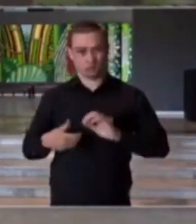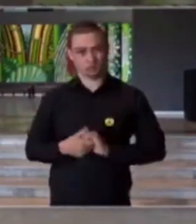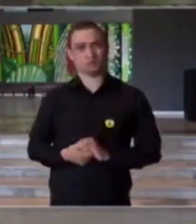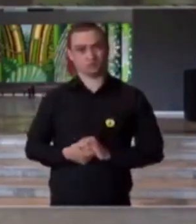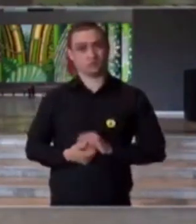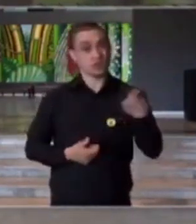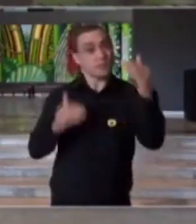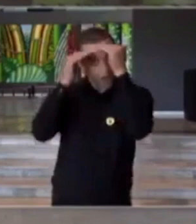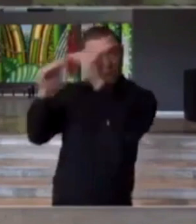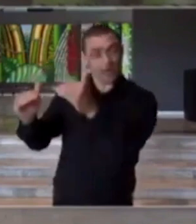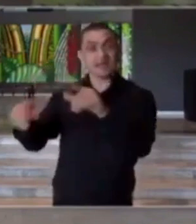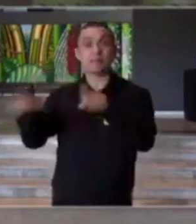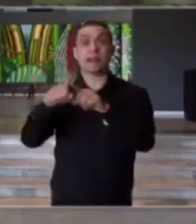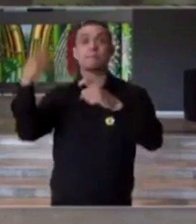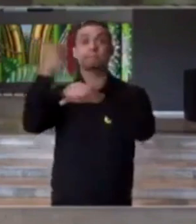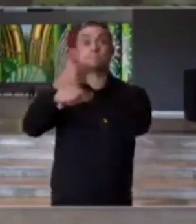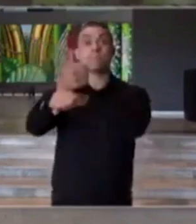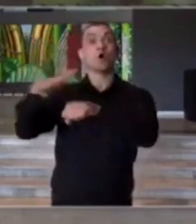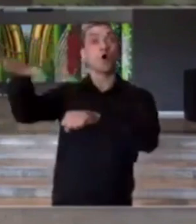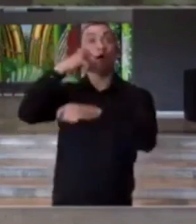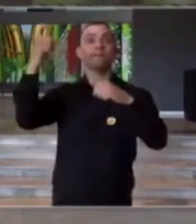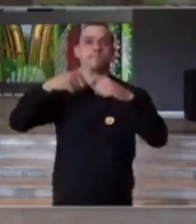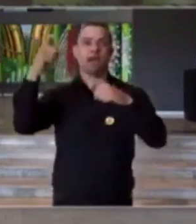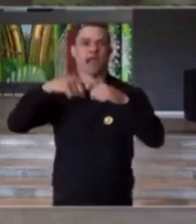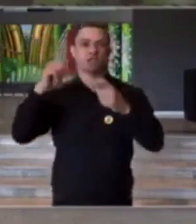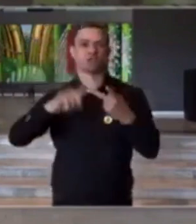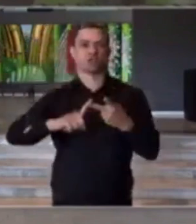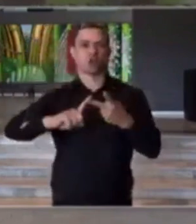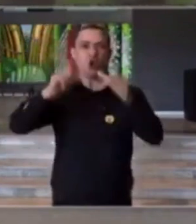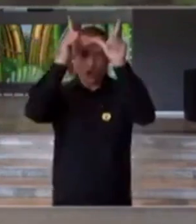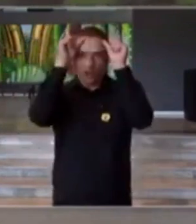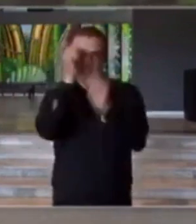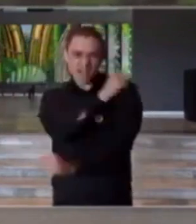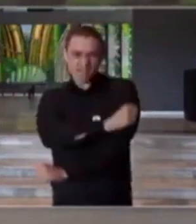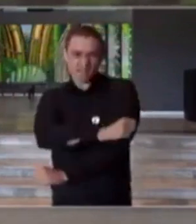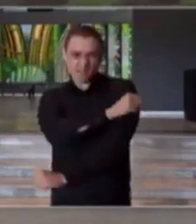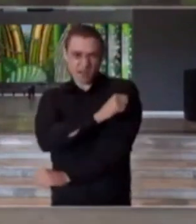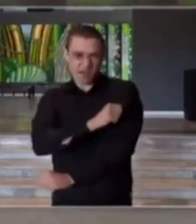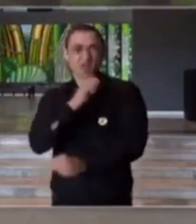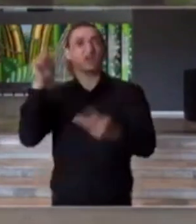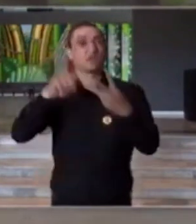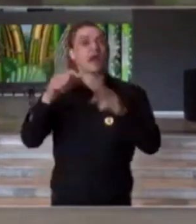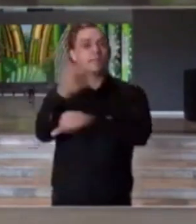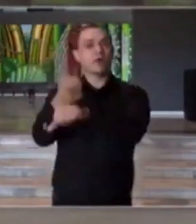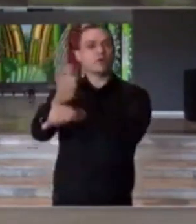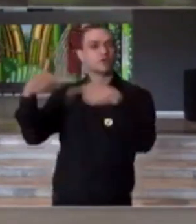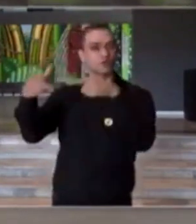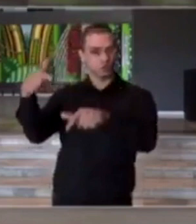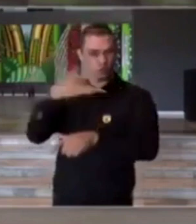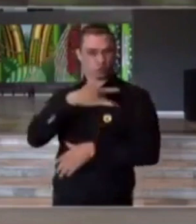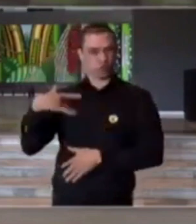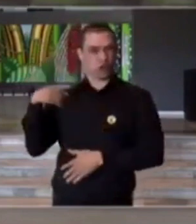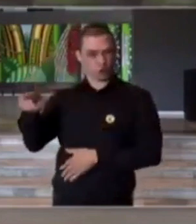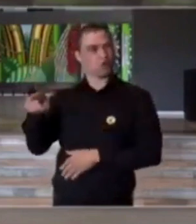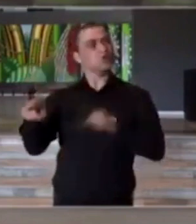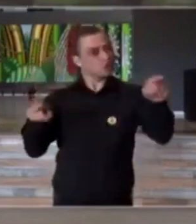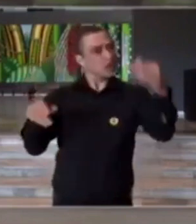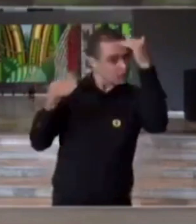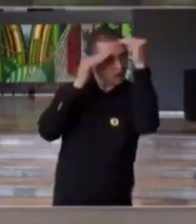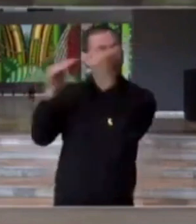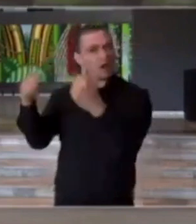Respeite os médicos, os enfermeiros e os profissionais de saúde, presidente,